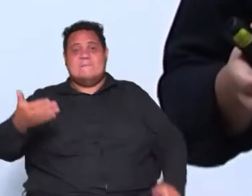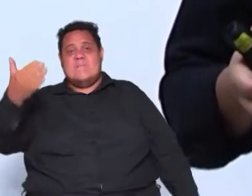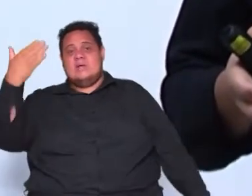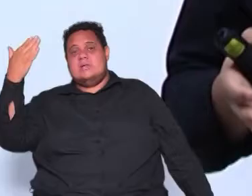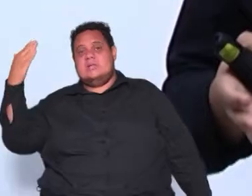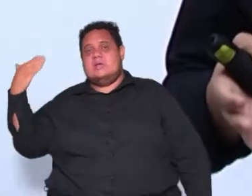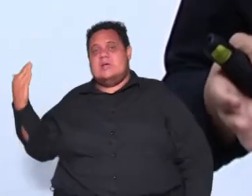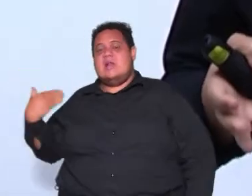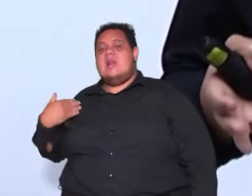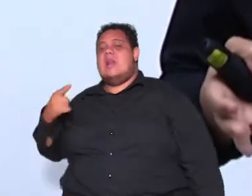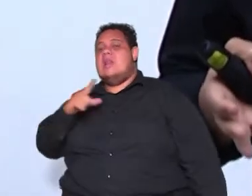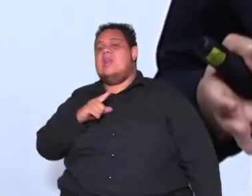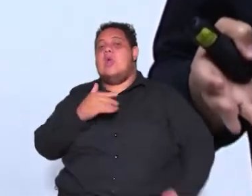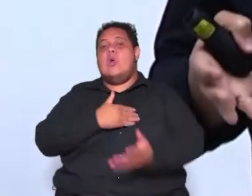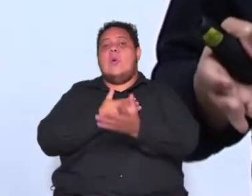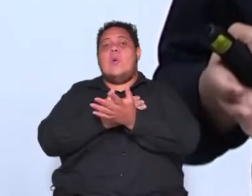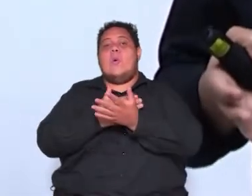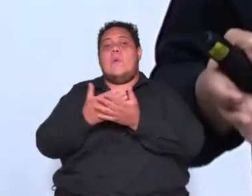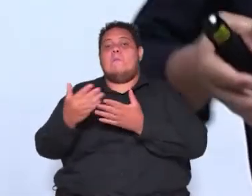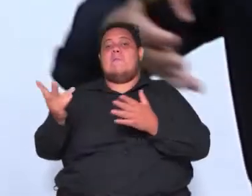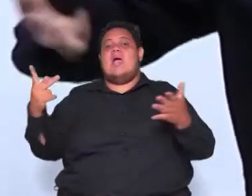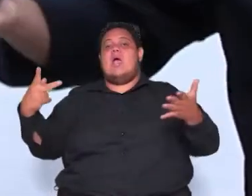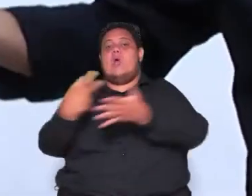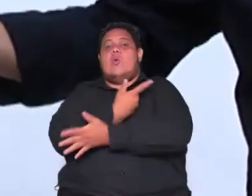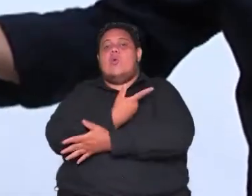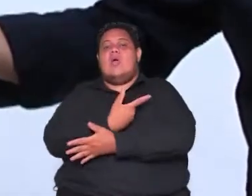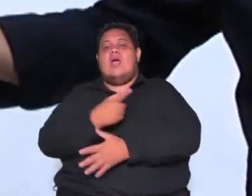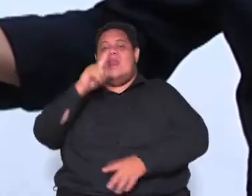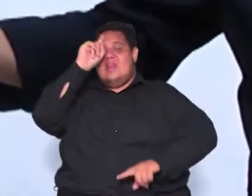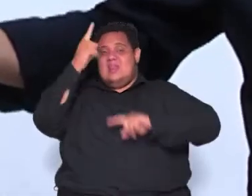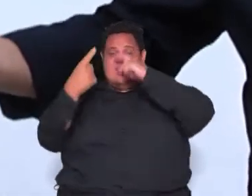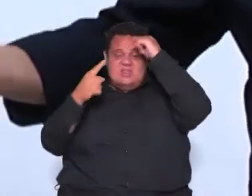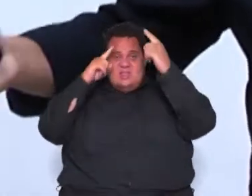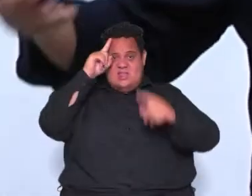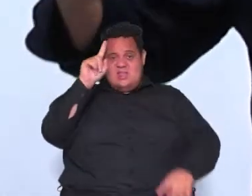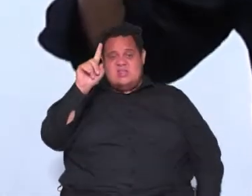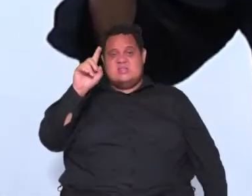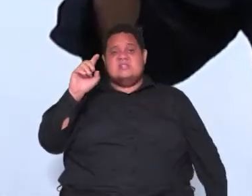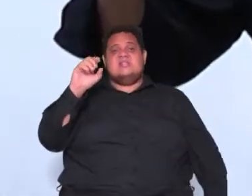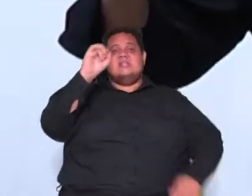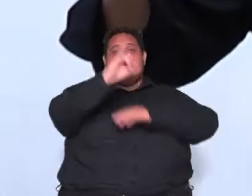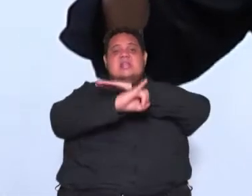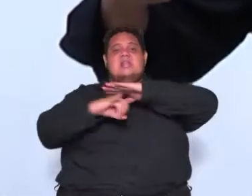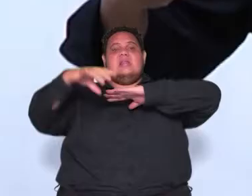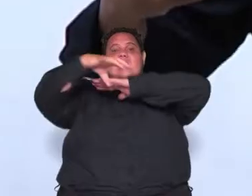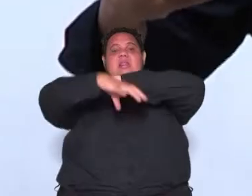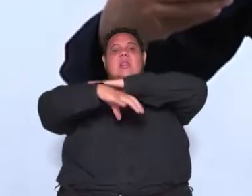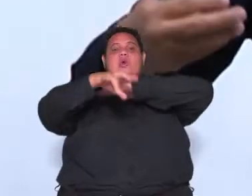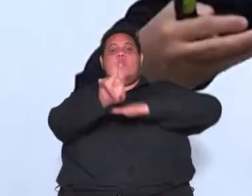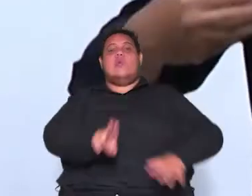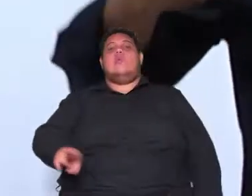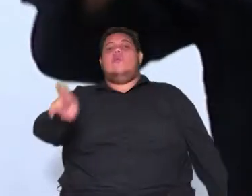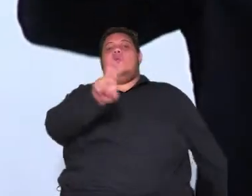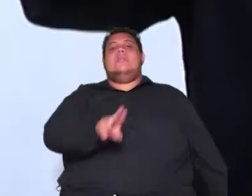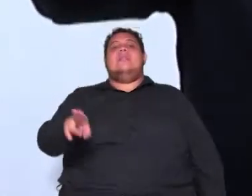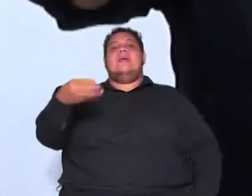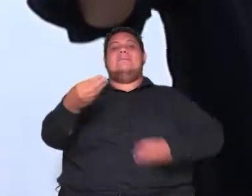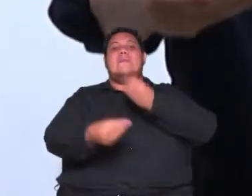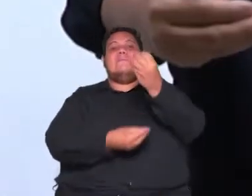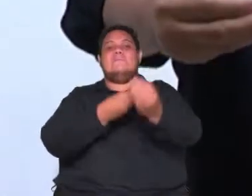antigo o antigo regime começa a ruir e as ideias iluministas elas foram utilizadas como